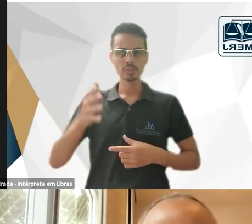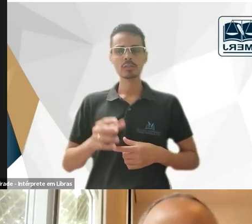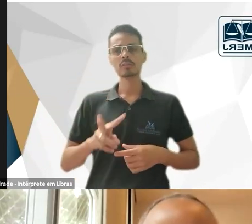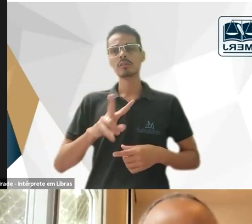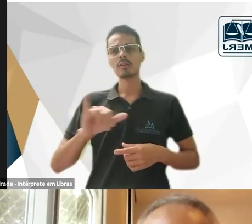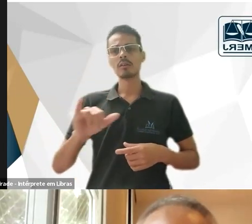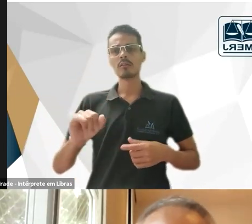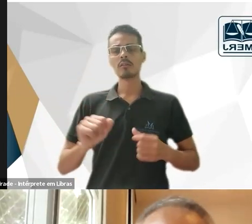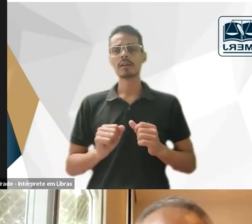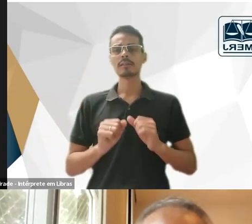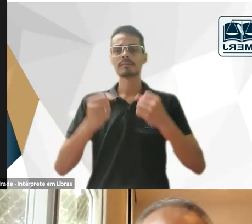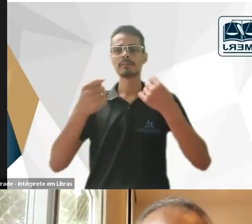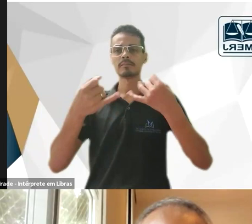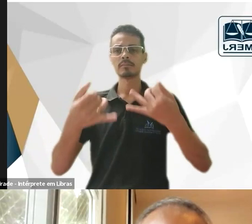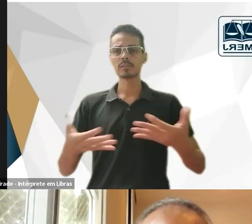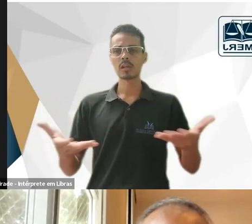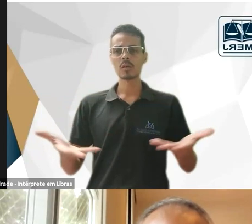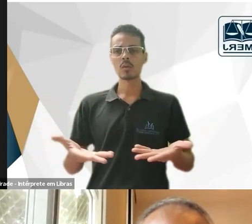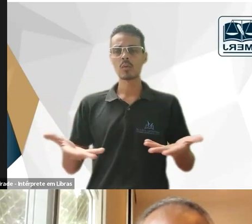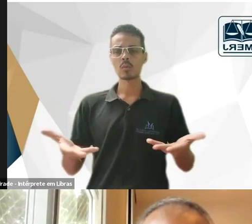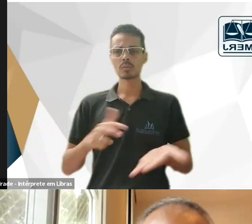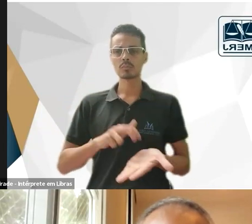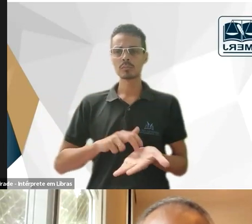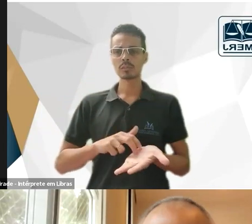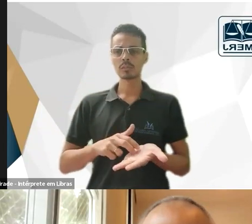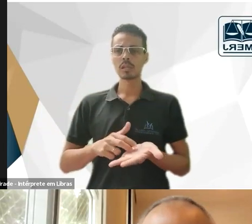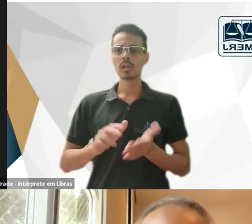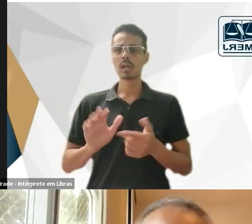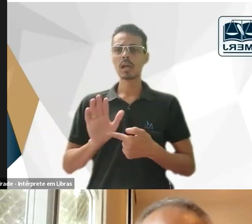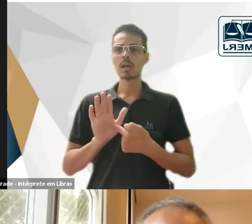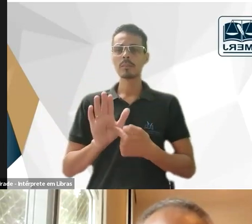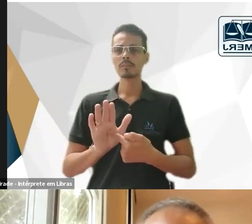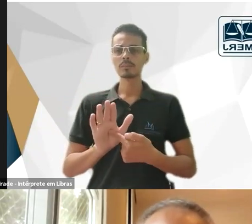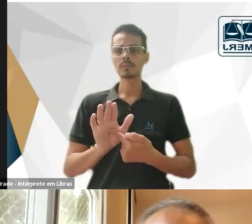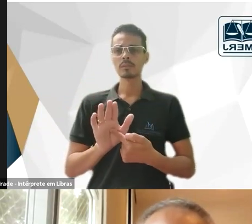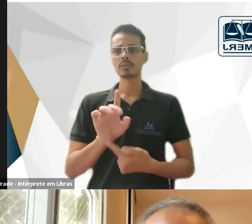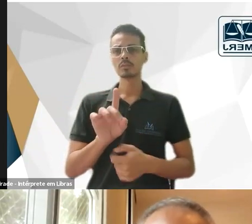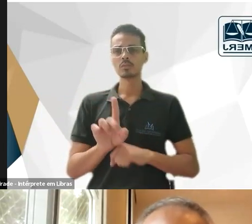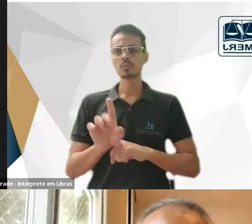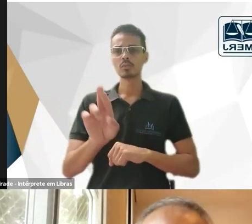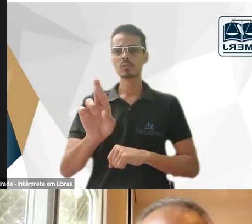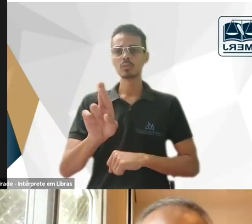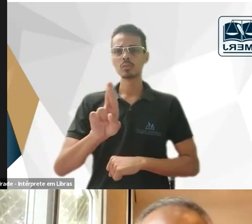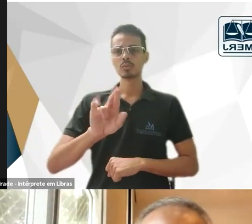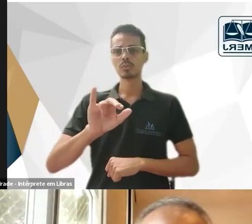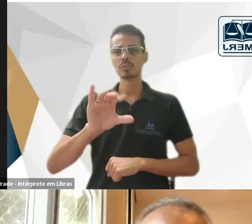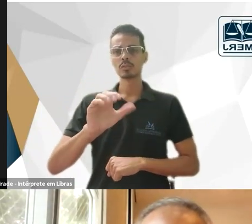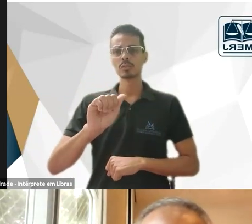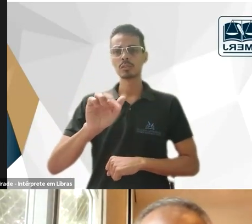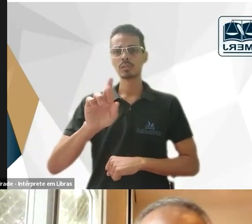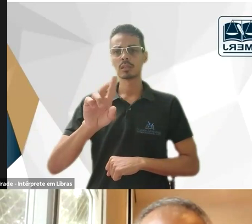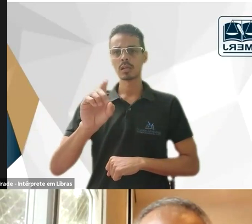intelectual para nós nessa manhã. Eu queria apresentar o doutor Ricardo Borma, que é professor assistente da